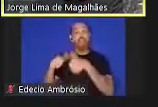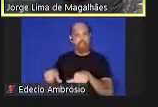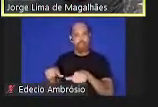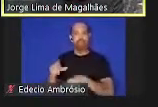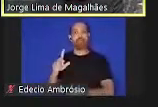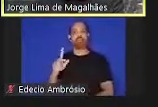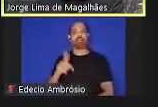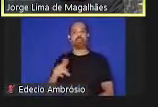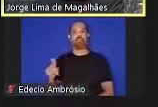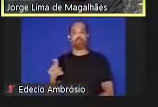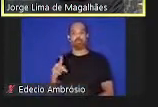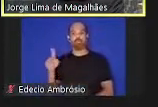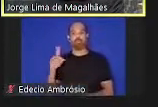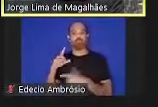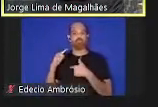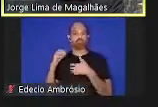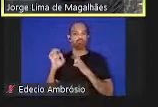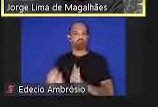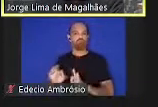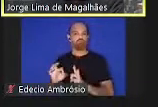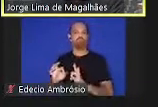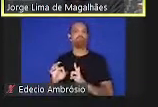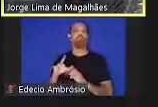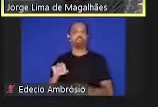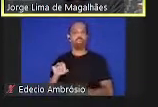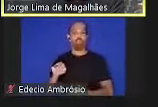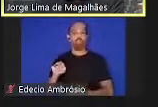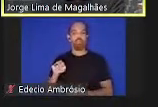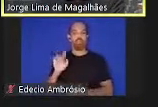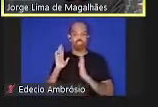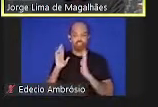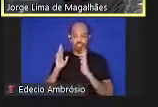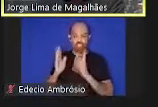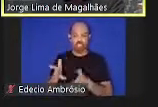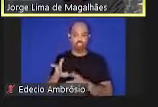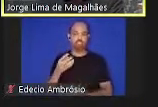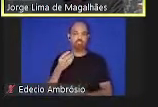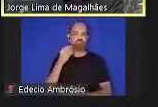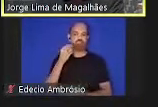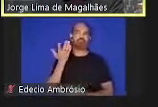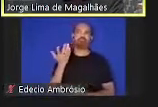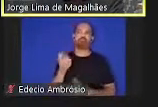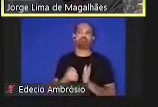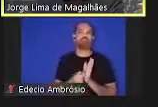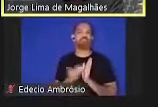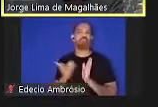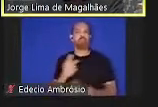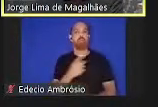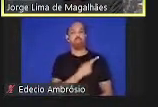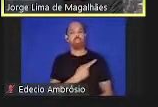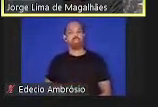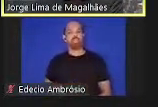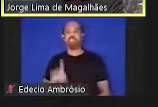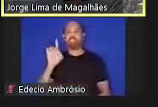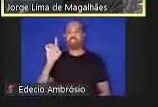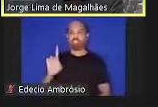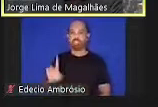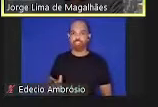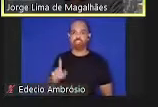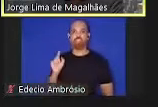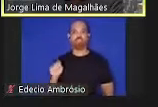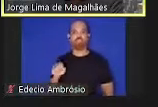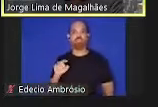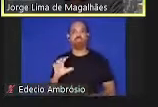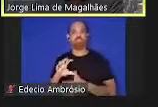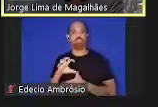catedrático e várias vezes também presidente, diretor do FCT, assim